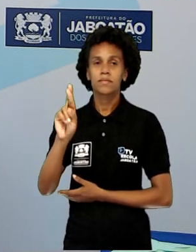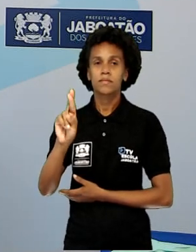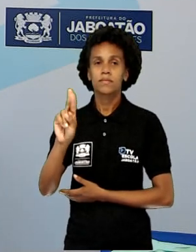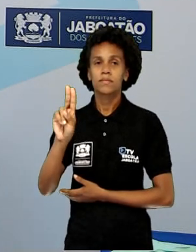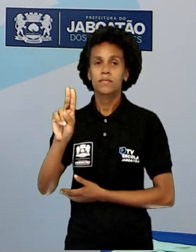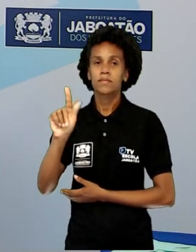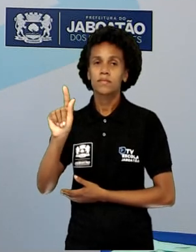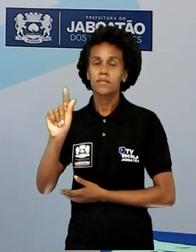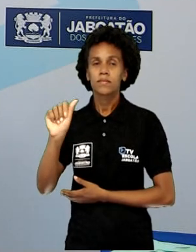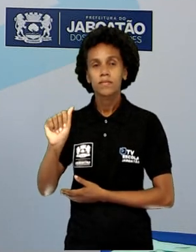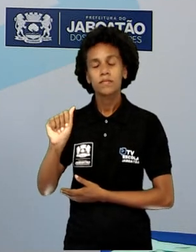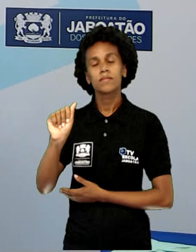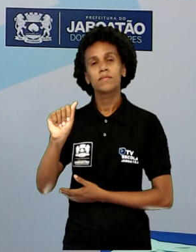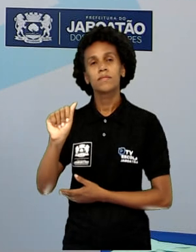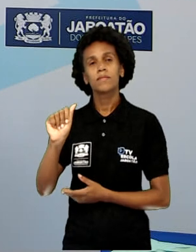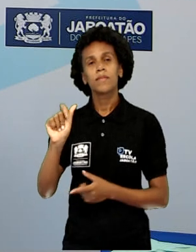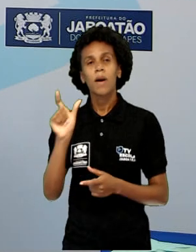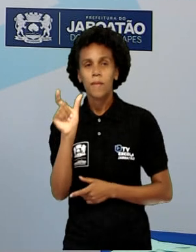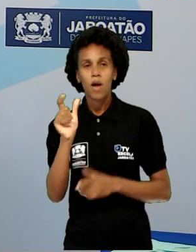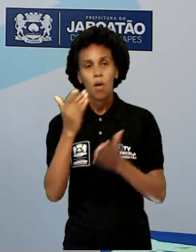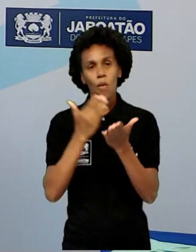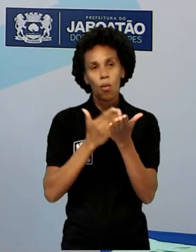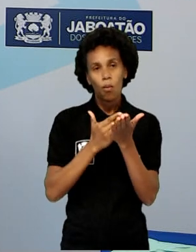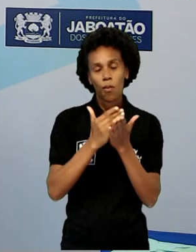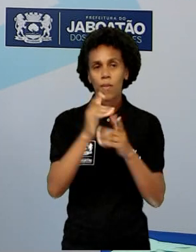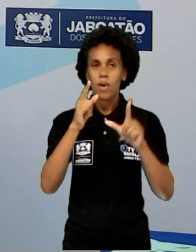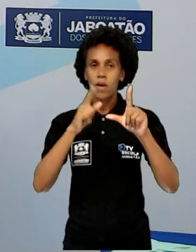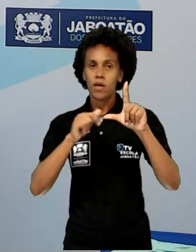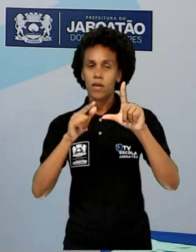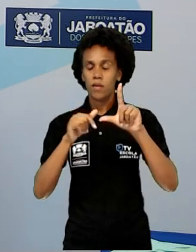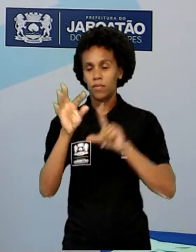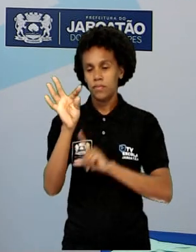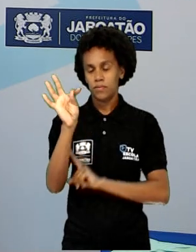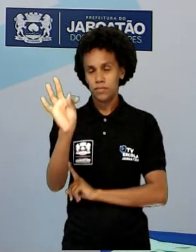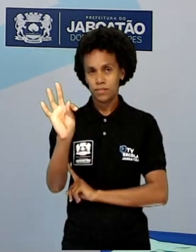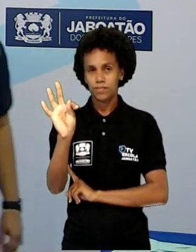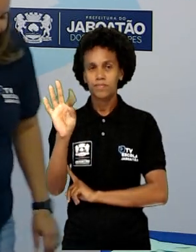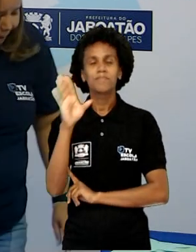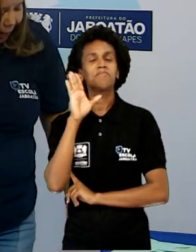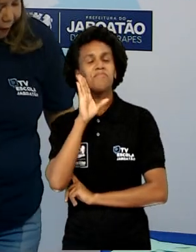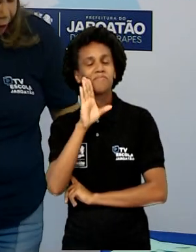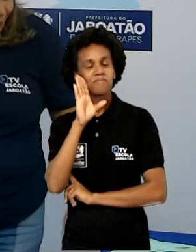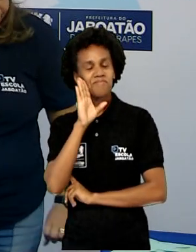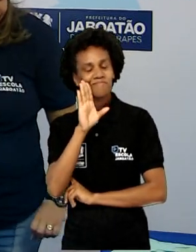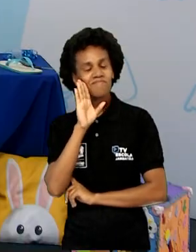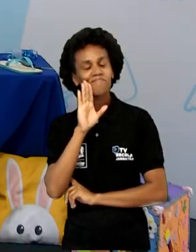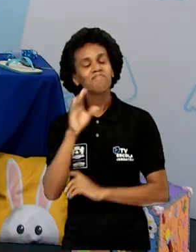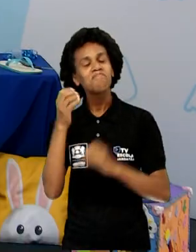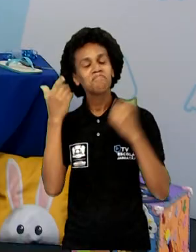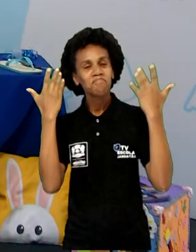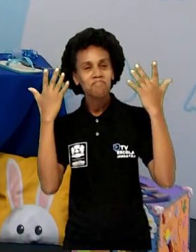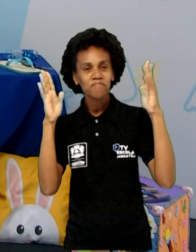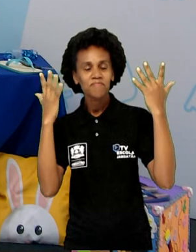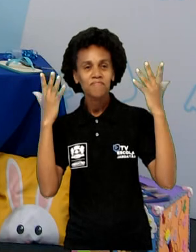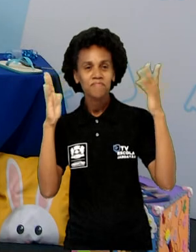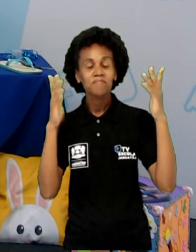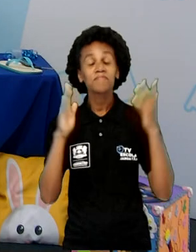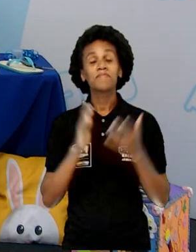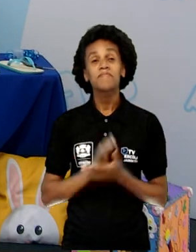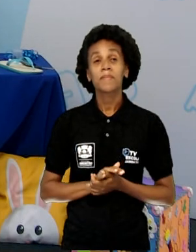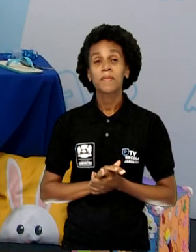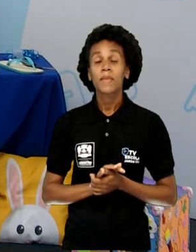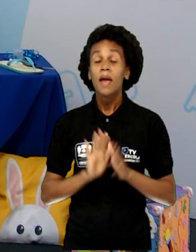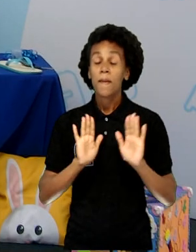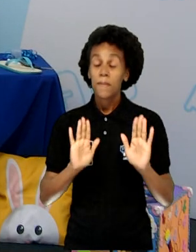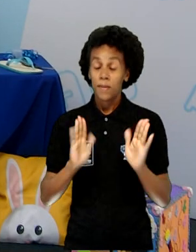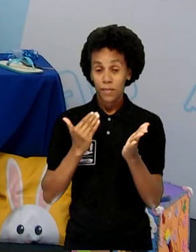letra T. Muito legal, não é? Muito bem. Só que, para começar o nosso dia,